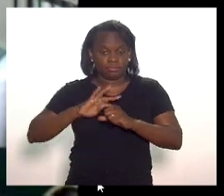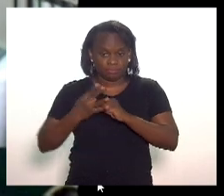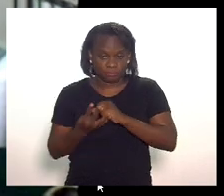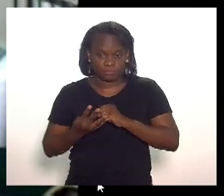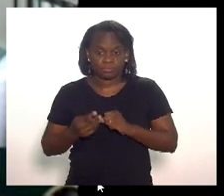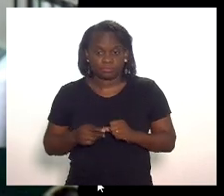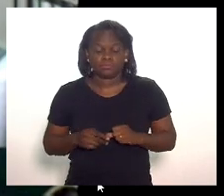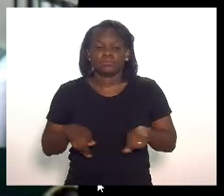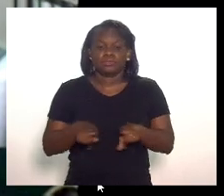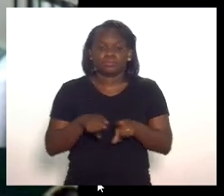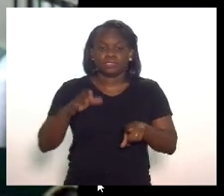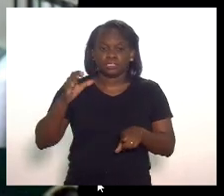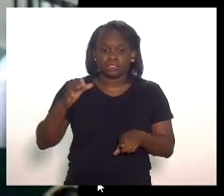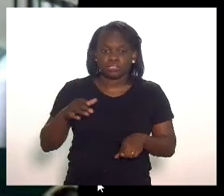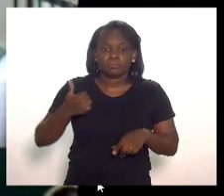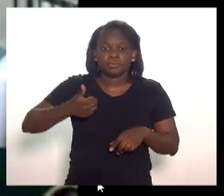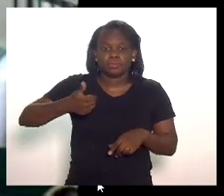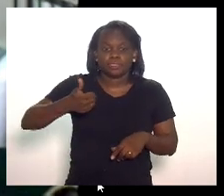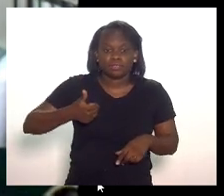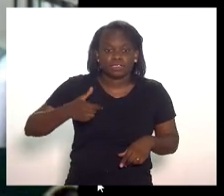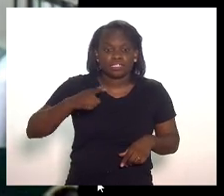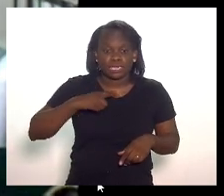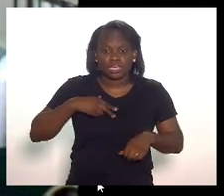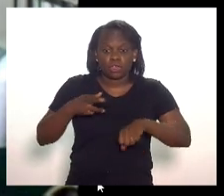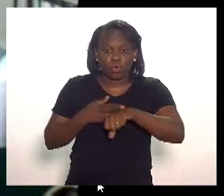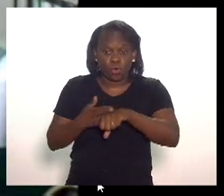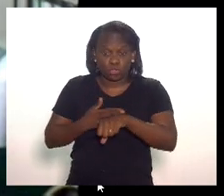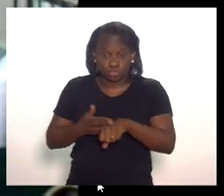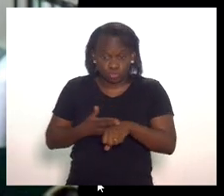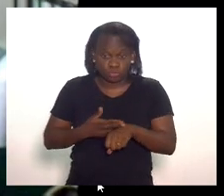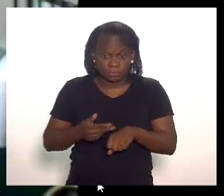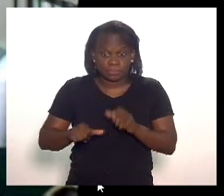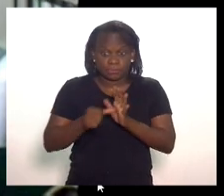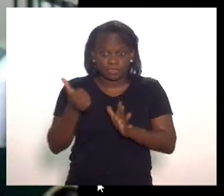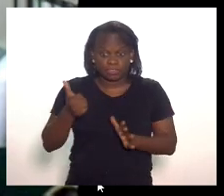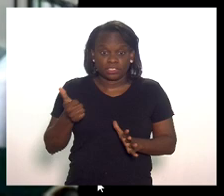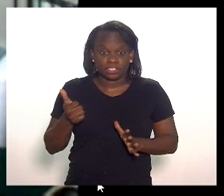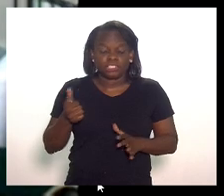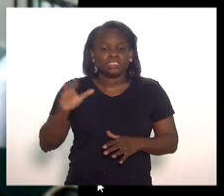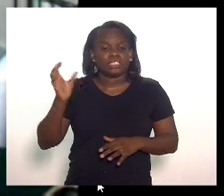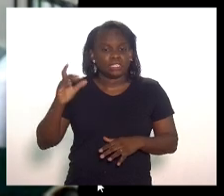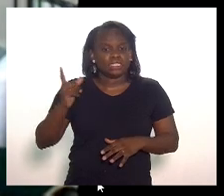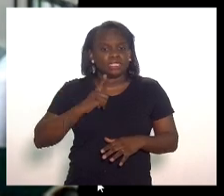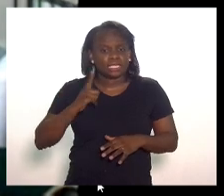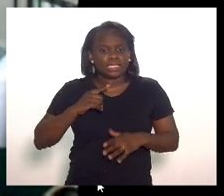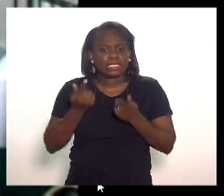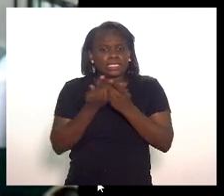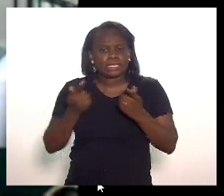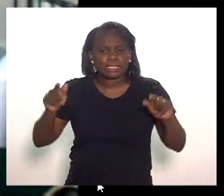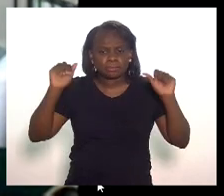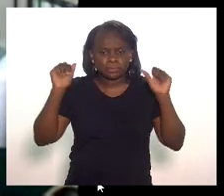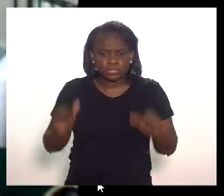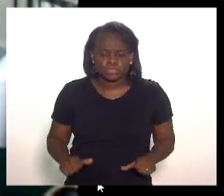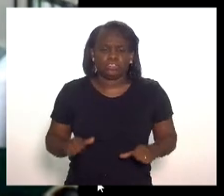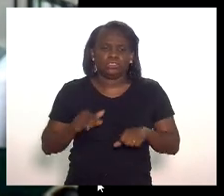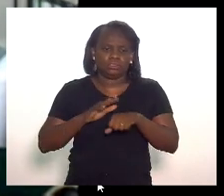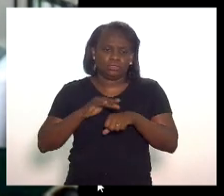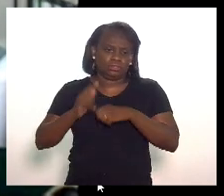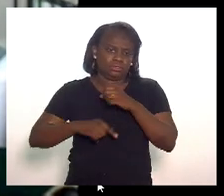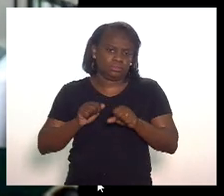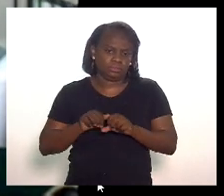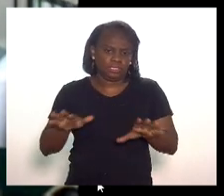Niterói está pela primeira vez em bandeira roxa Niterói está enfrentando uma situação gravíssima durante a pandemia